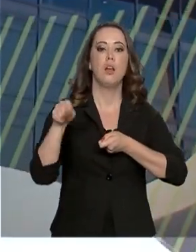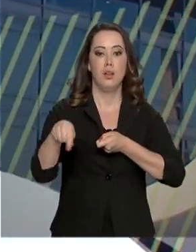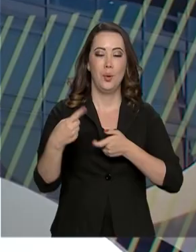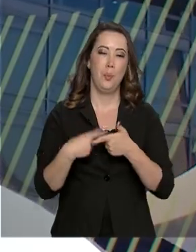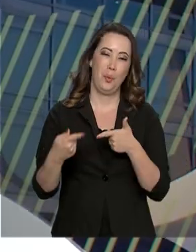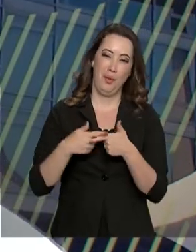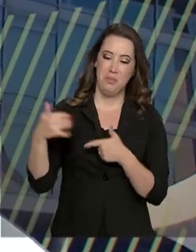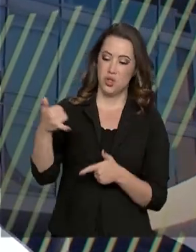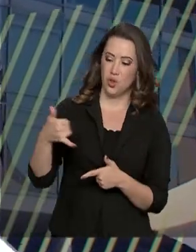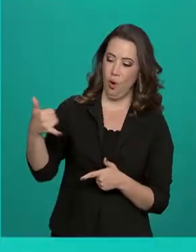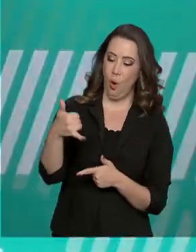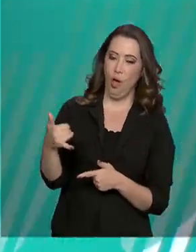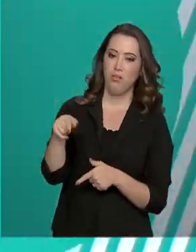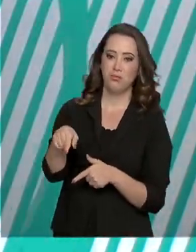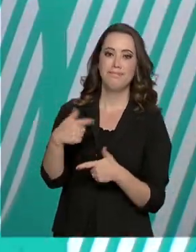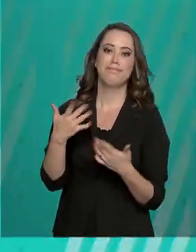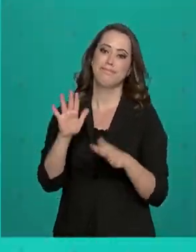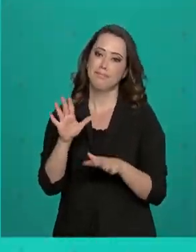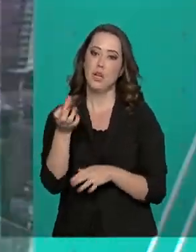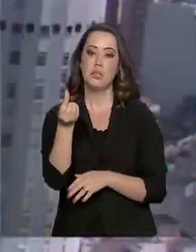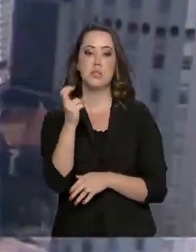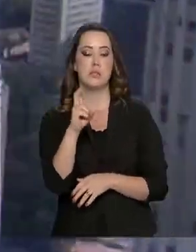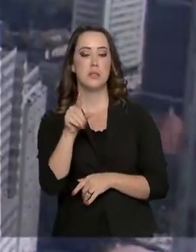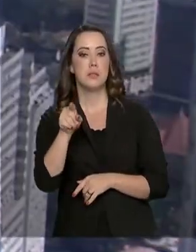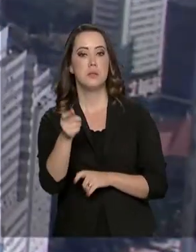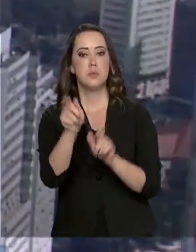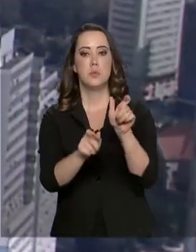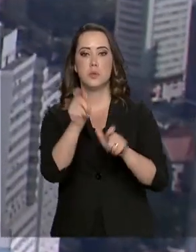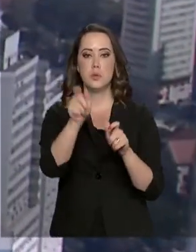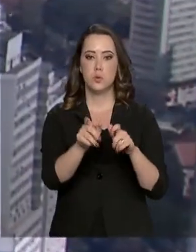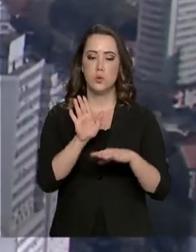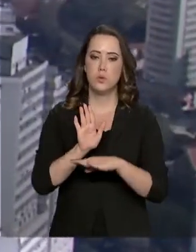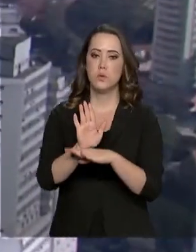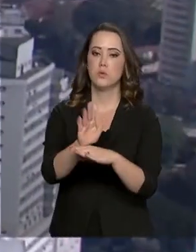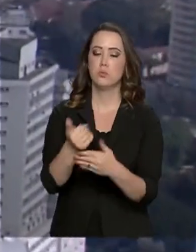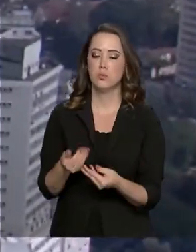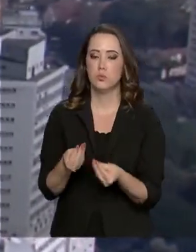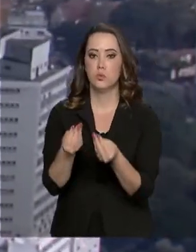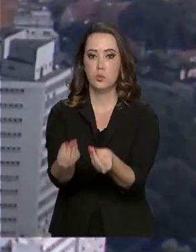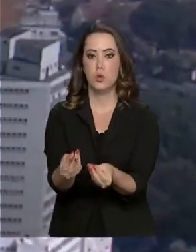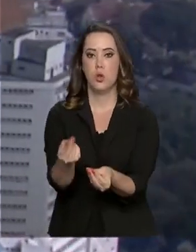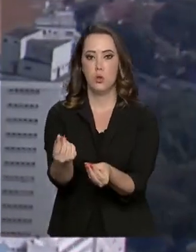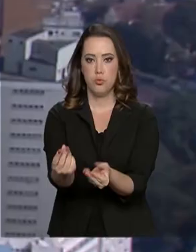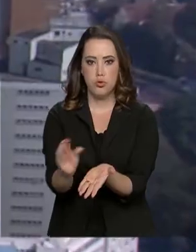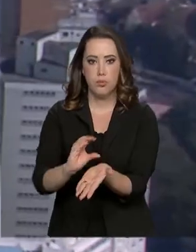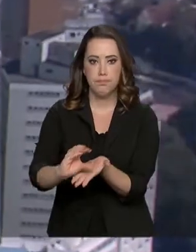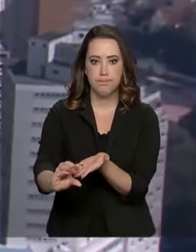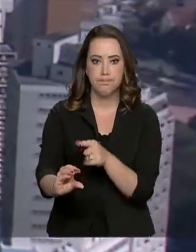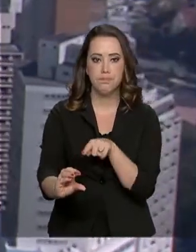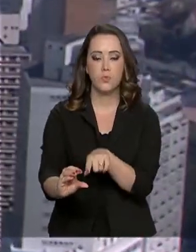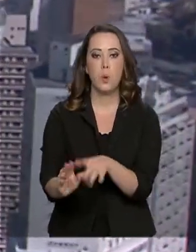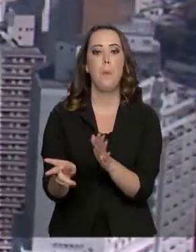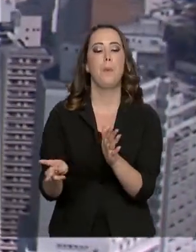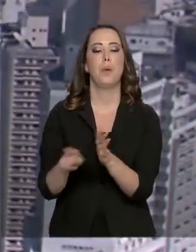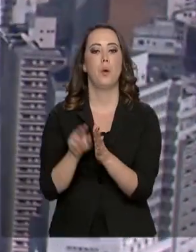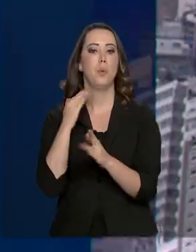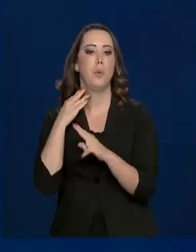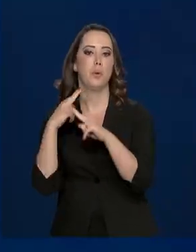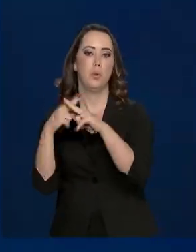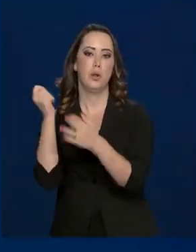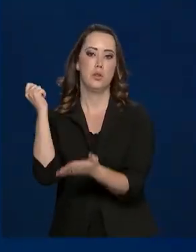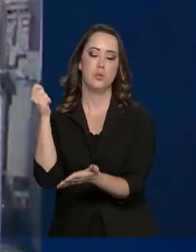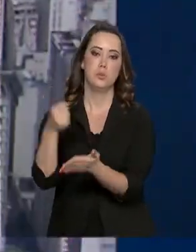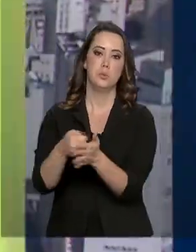litoral. Cerca de 65 mil profissionais vão ser beneficiados. Os pagamentos serão feitos pela Caixa até o dia